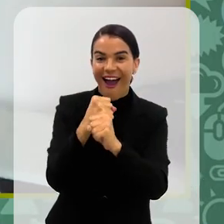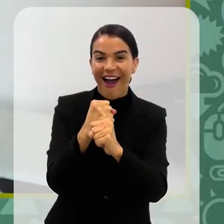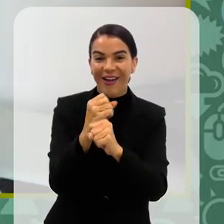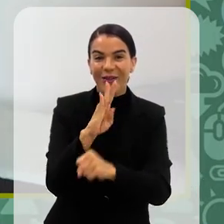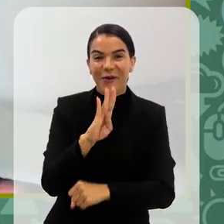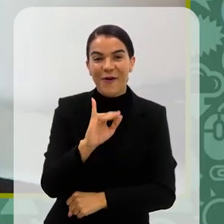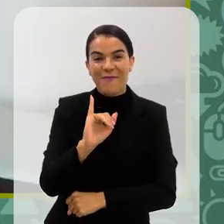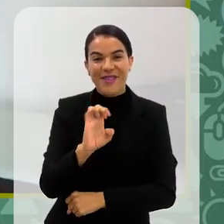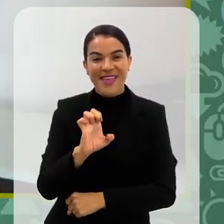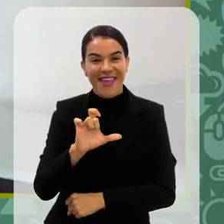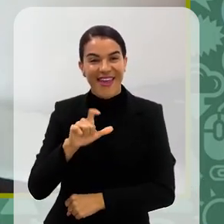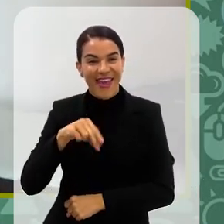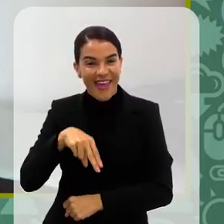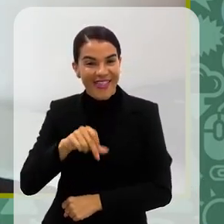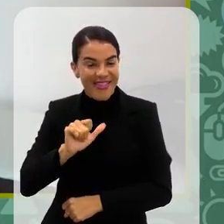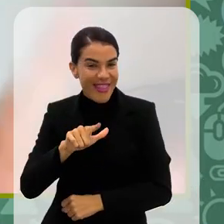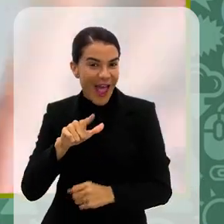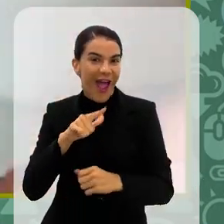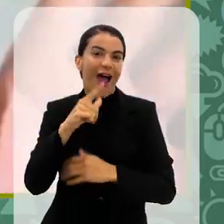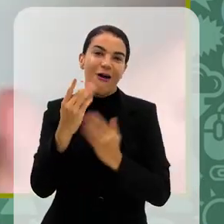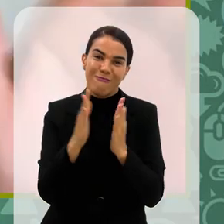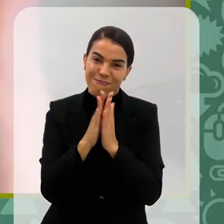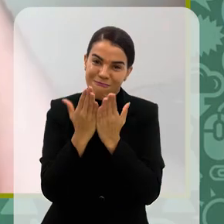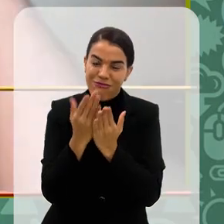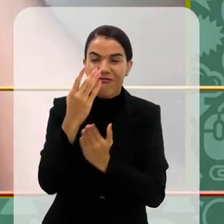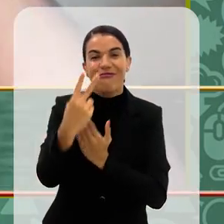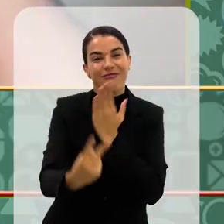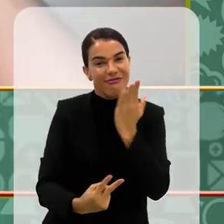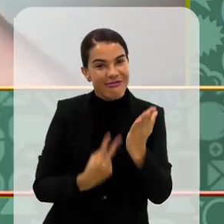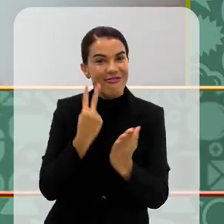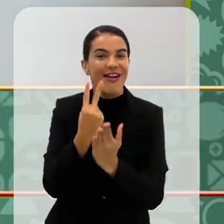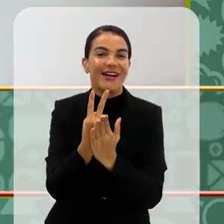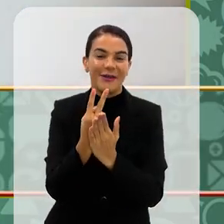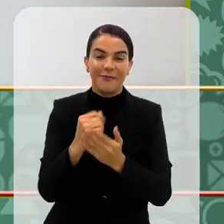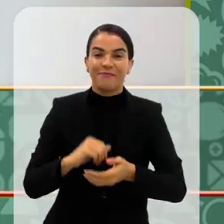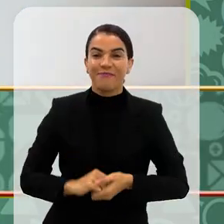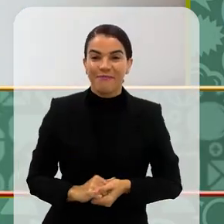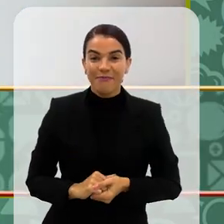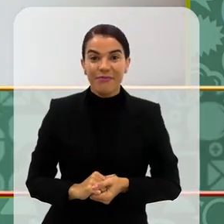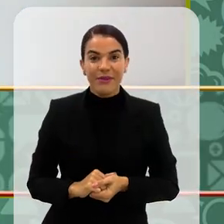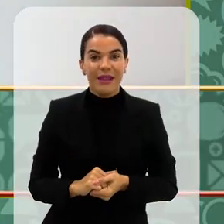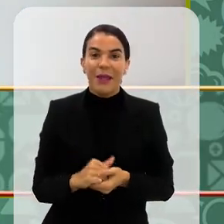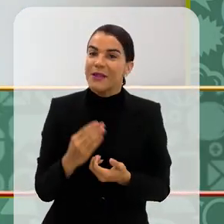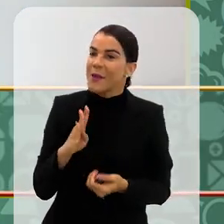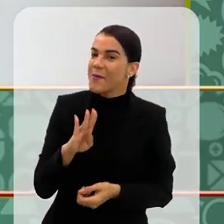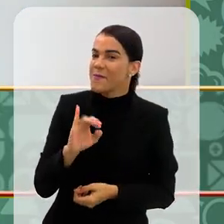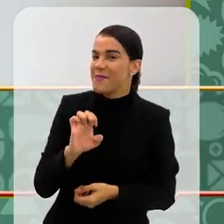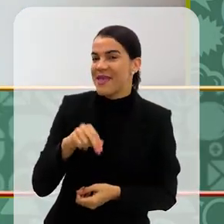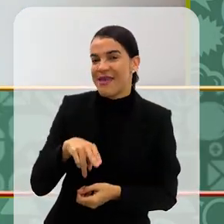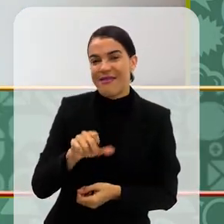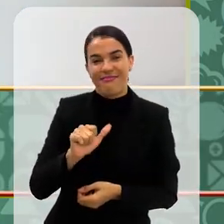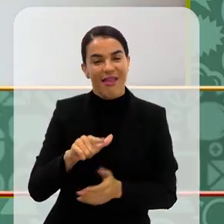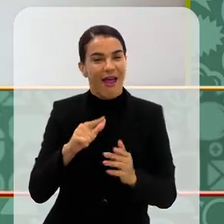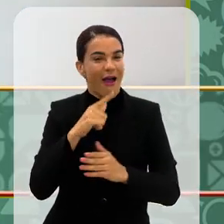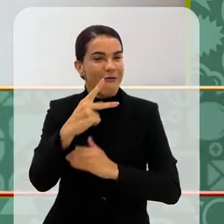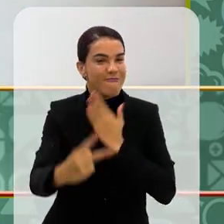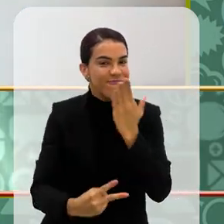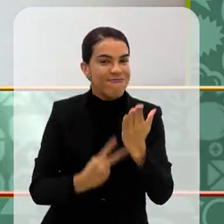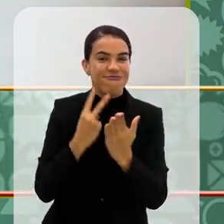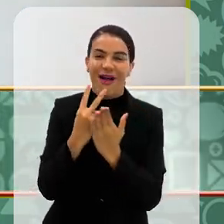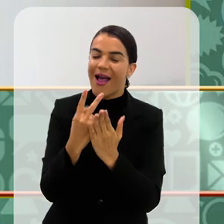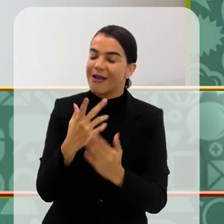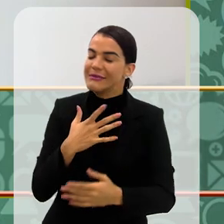os anos na Bienal, Rio, São Paulo, eventualmente em Bienais e em outros estados. Então, o Bienal, para mim, é